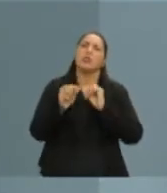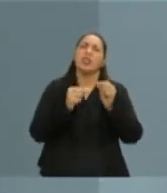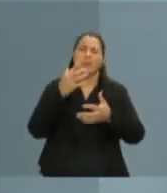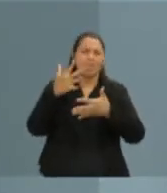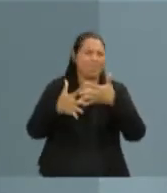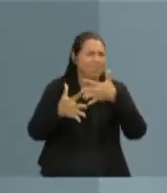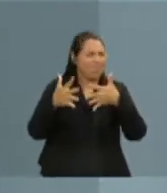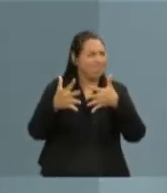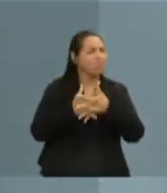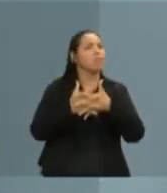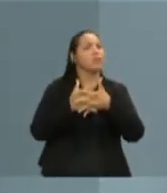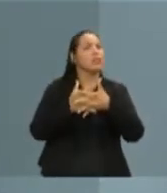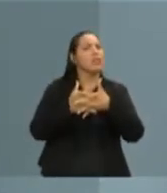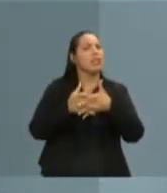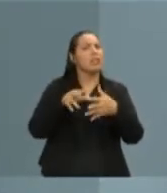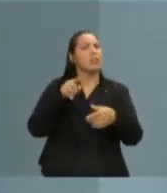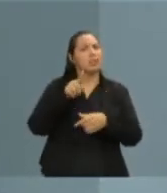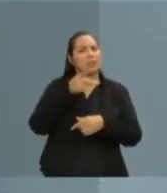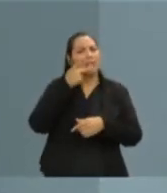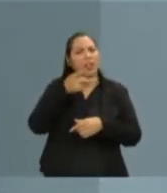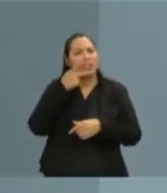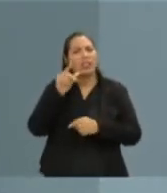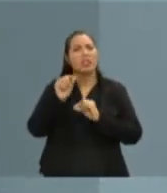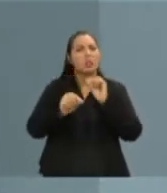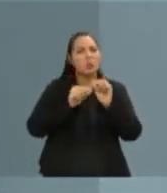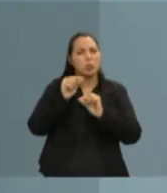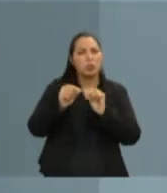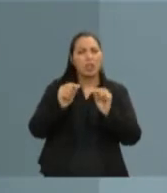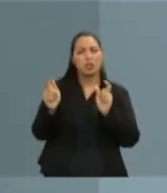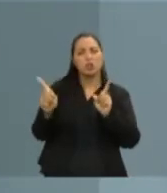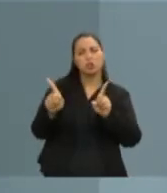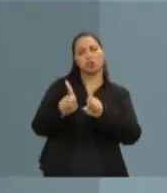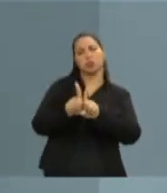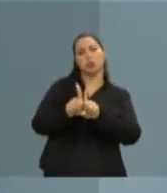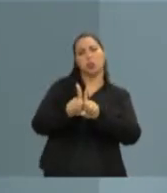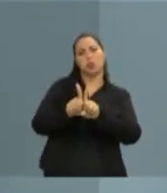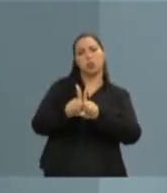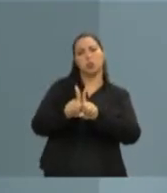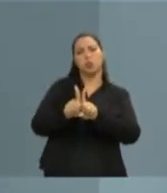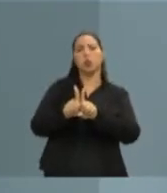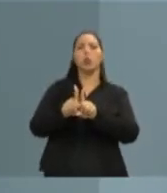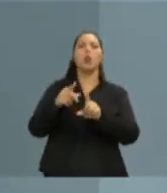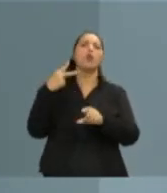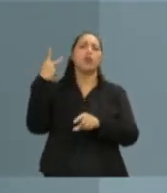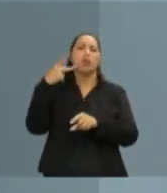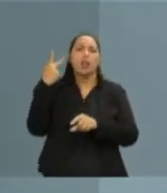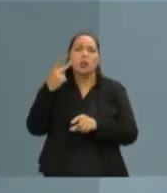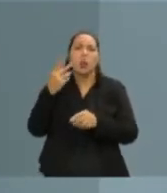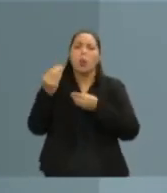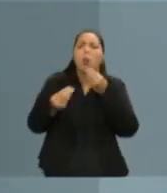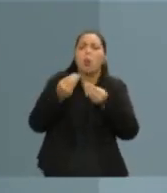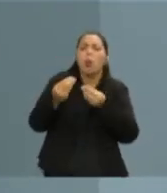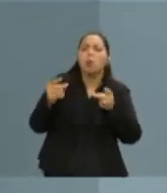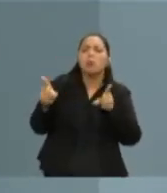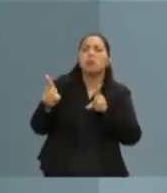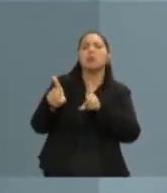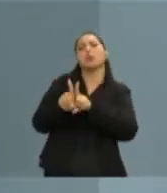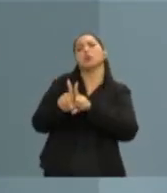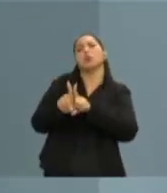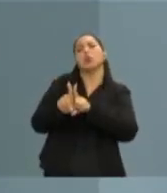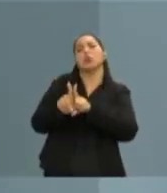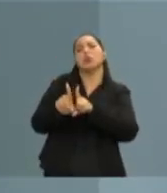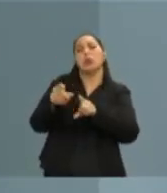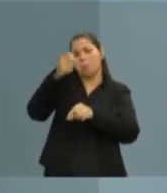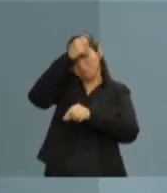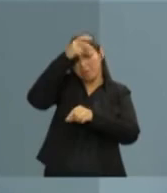responde solidariamente com parlamentares por atos de improbidade administrativa, mas ele era prefeito, como ele responde com parlamentares? Eu